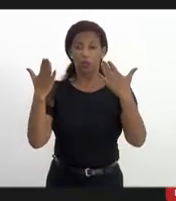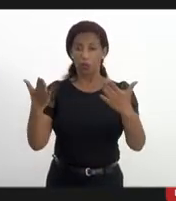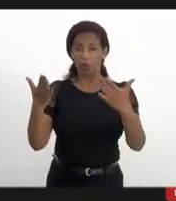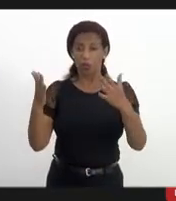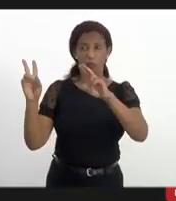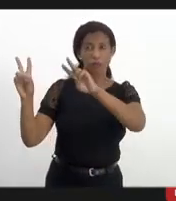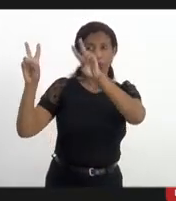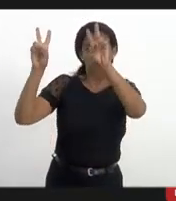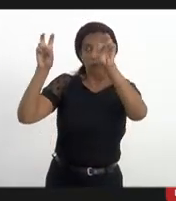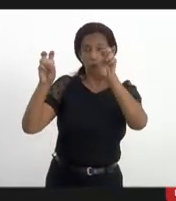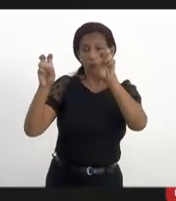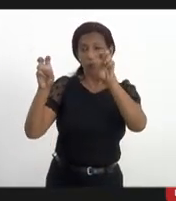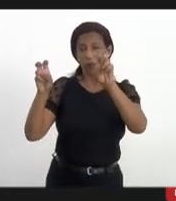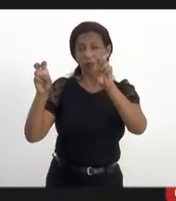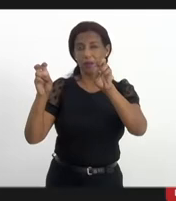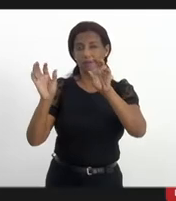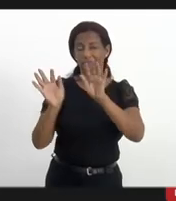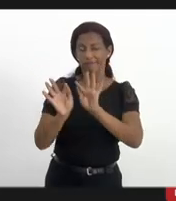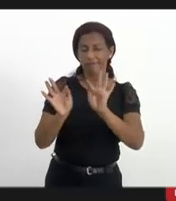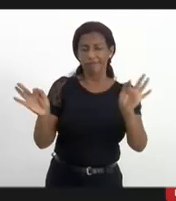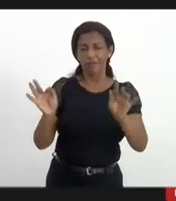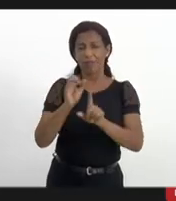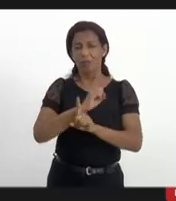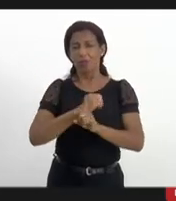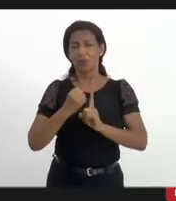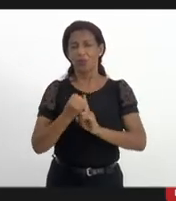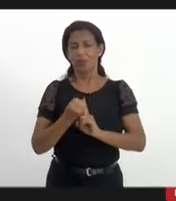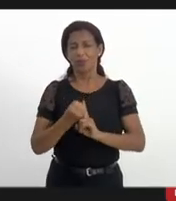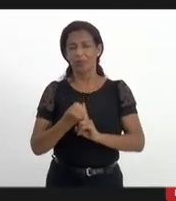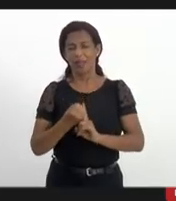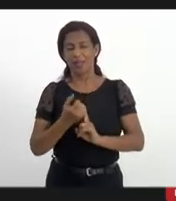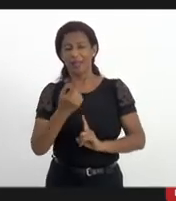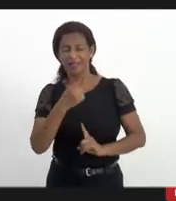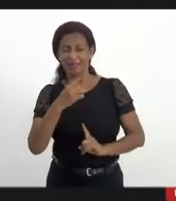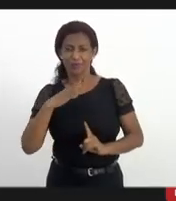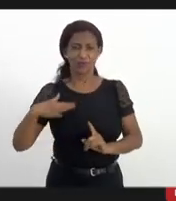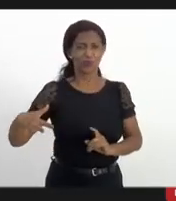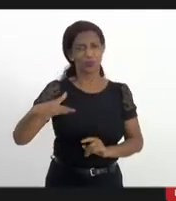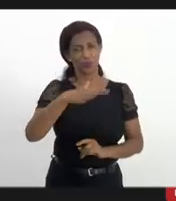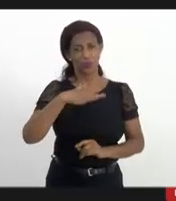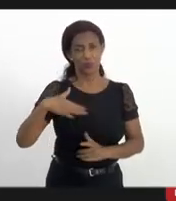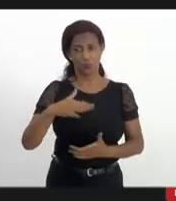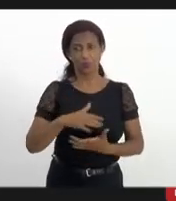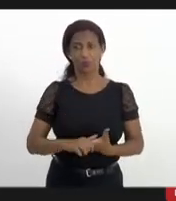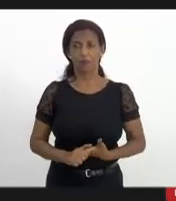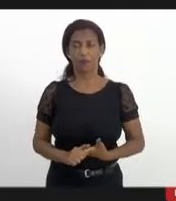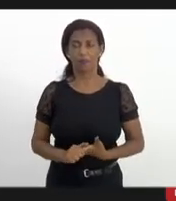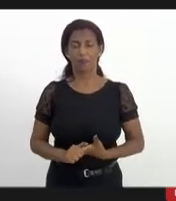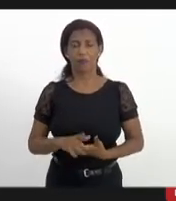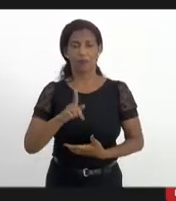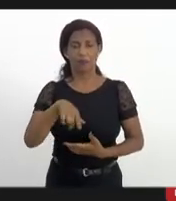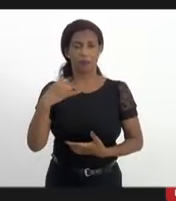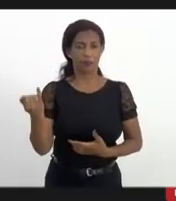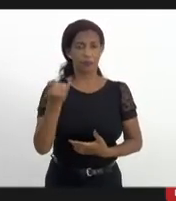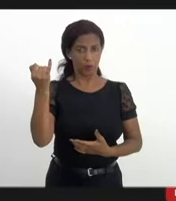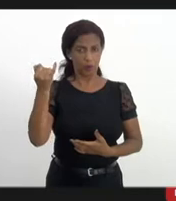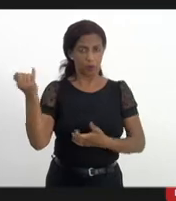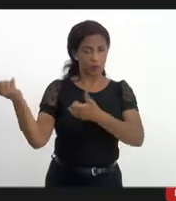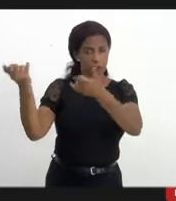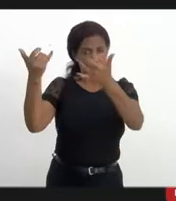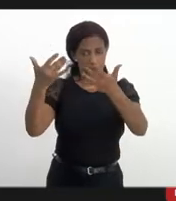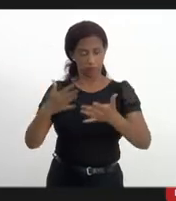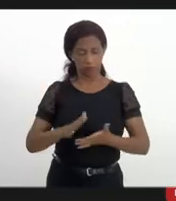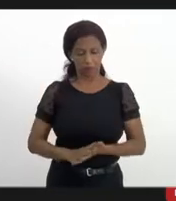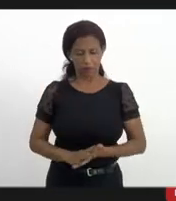sensível, a sociedade tão caro para a sociedade de uma forma como um todo. E é importante dizer o seguinte, assim,